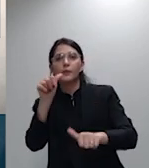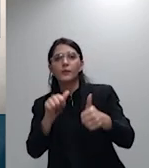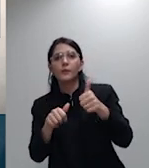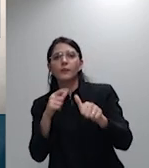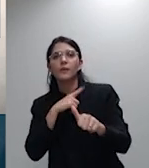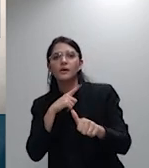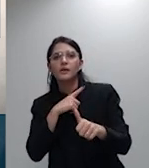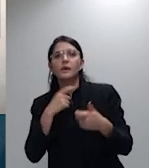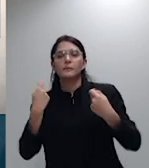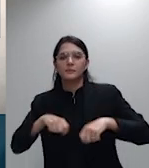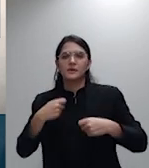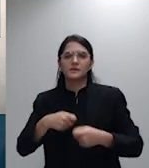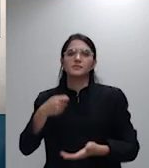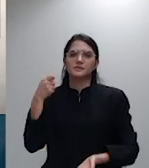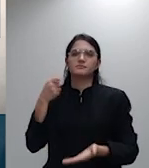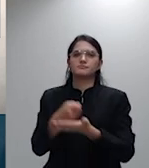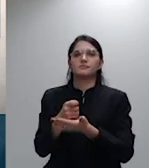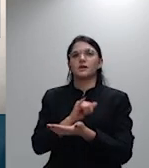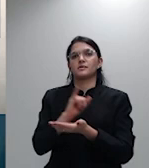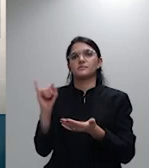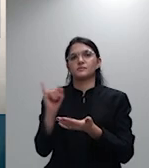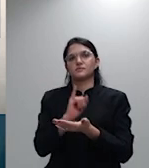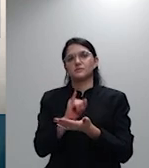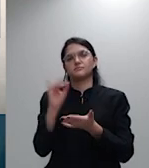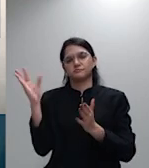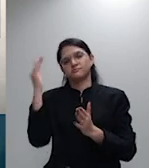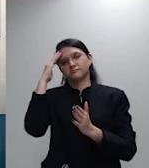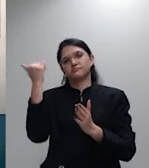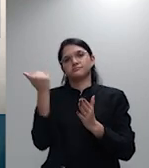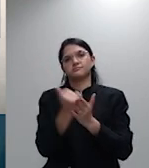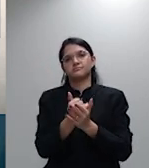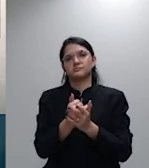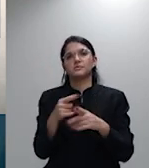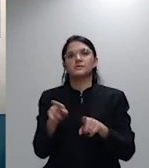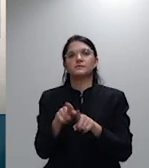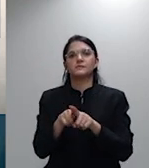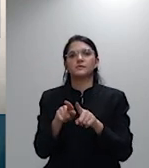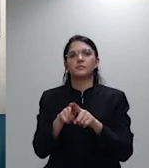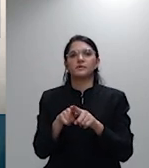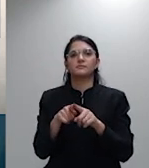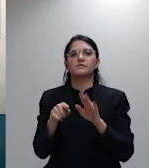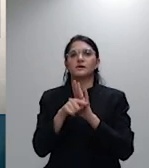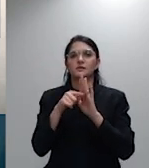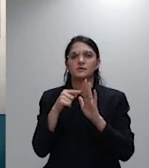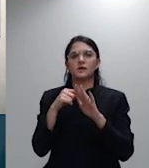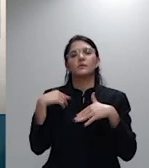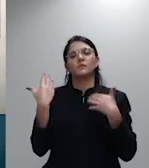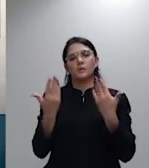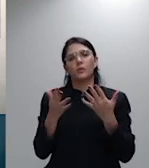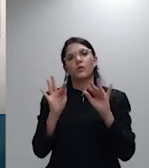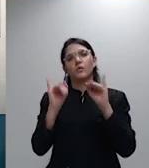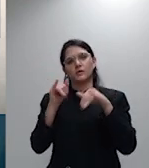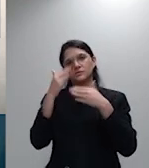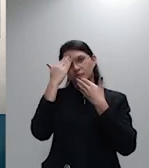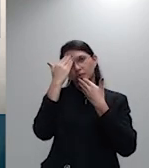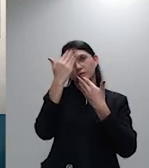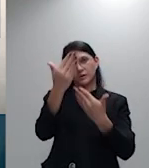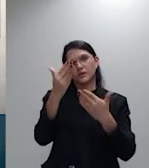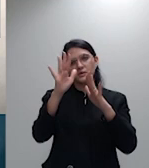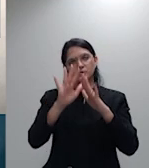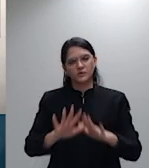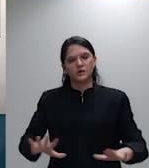e excepcionalmente na fase de liquidação então com isso eu agradeço a atenção de todos e